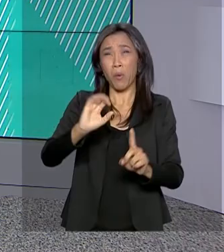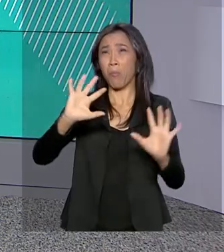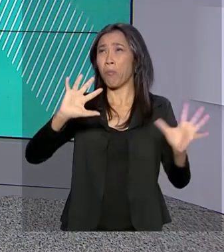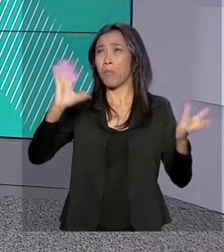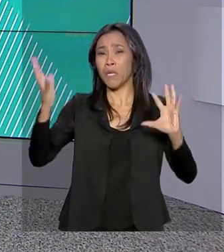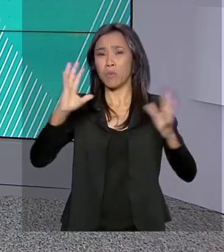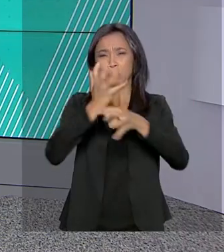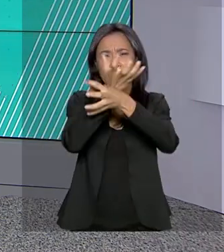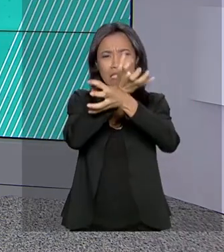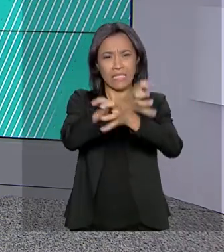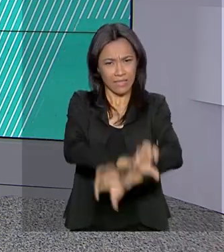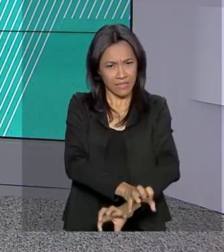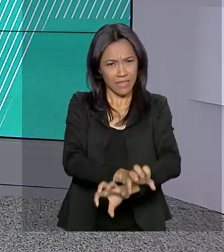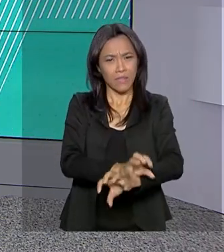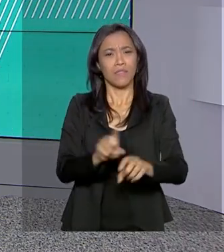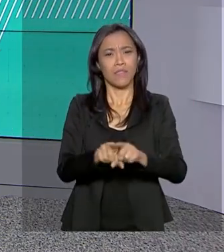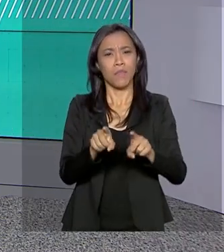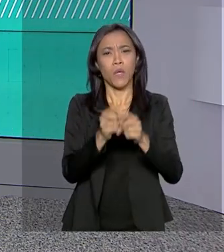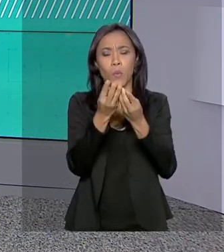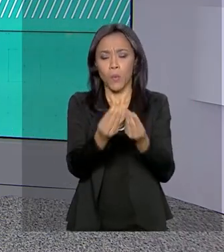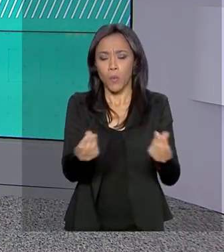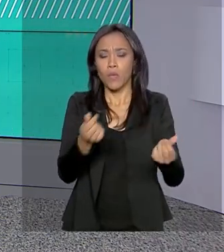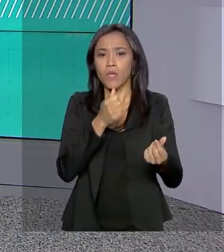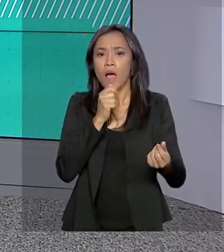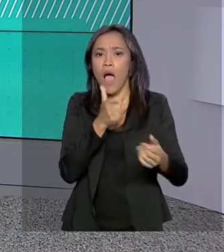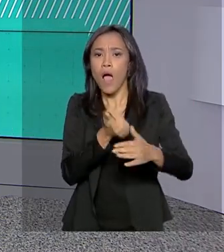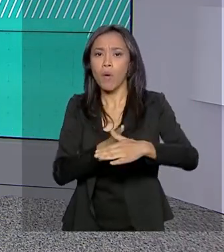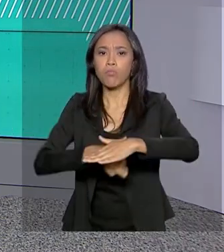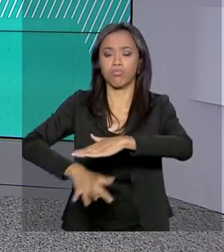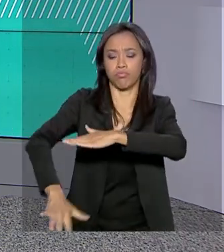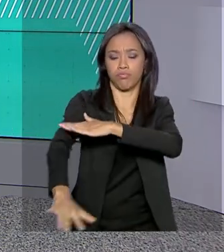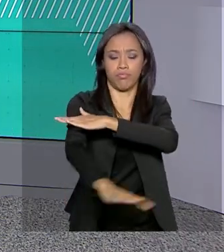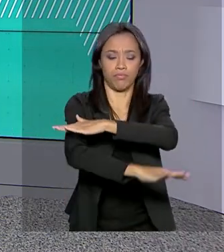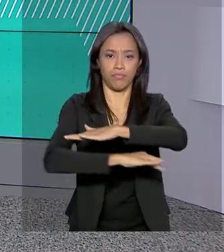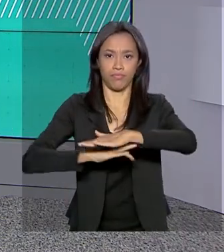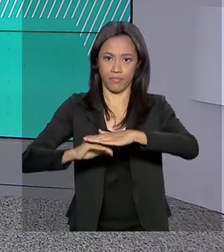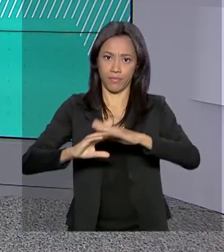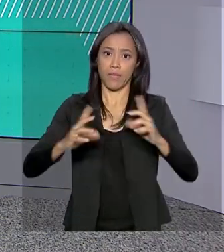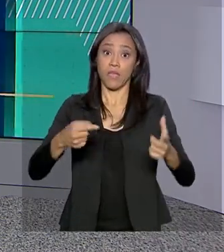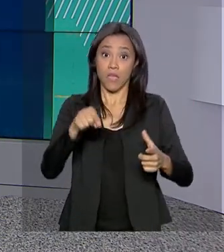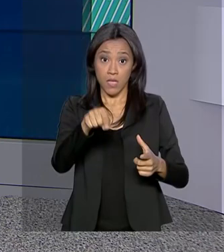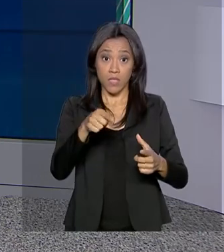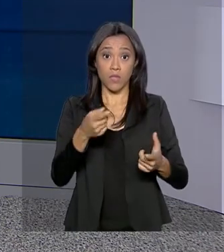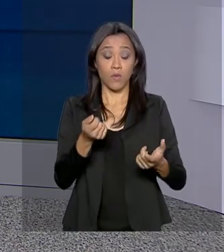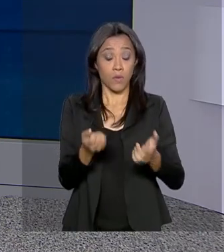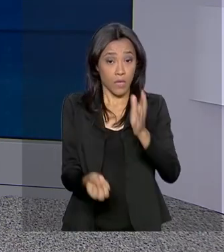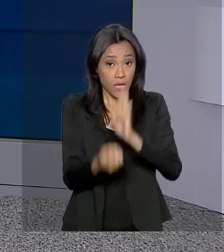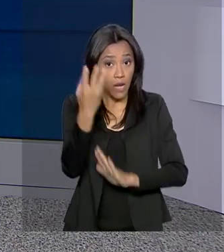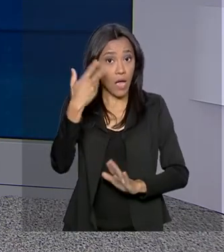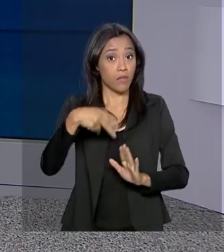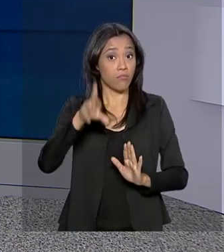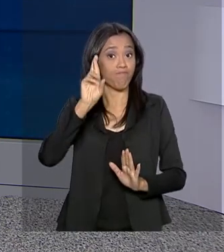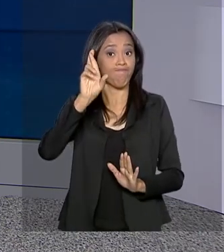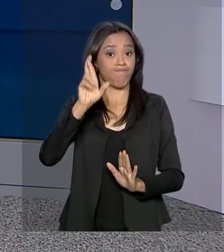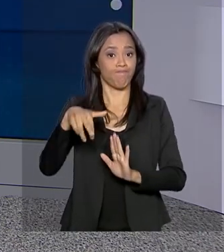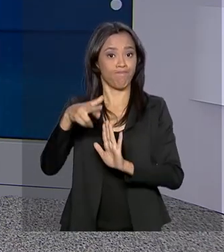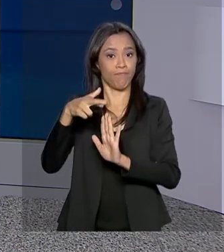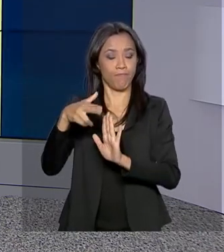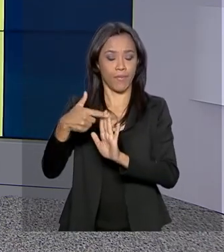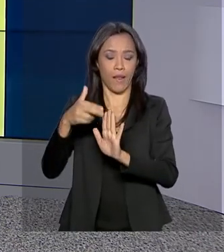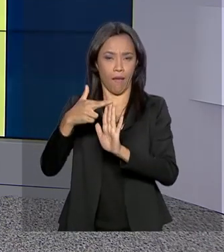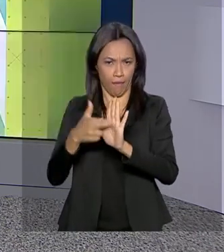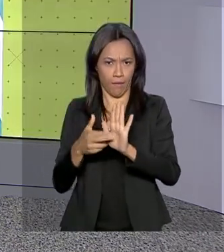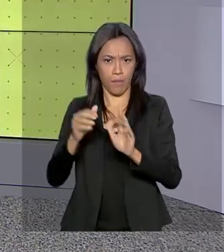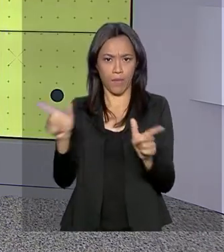início do período úmido nas principais bacias hidrográficas. O sistema de bandeiras tarifárias criado pela ANEL sinaliza o